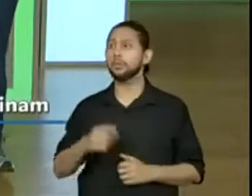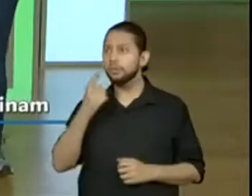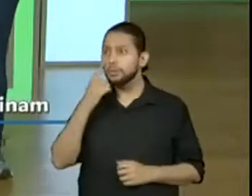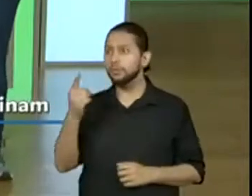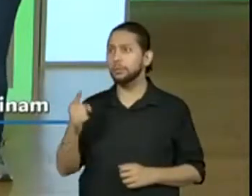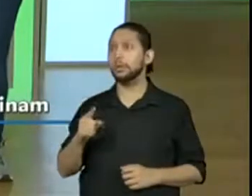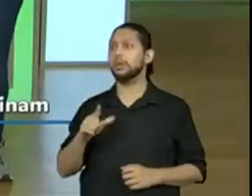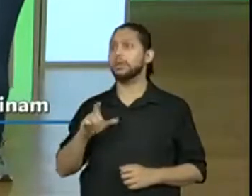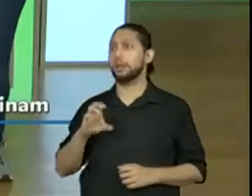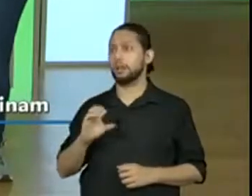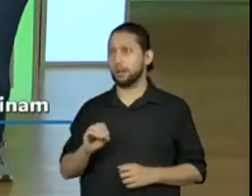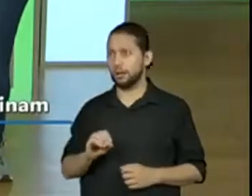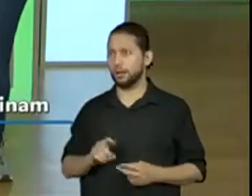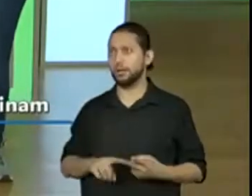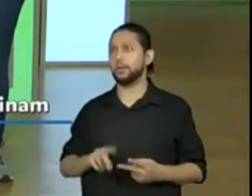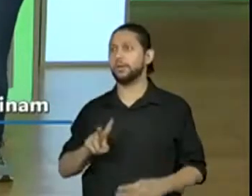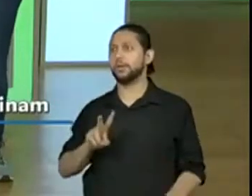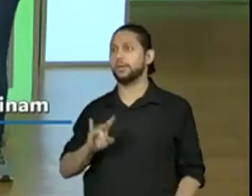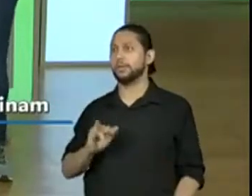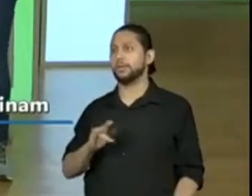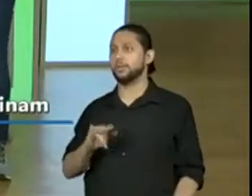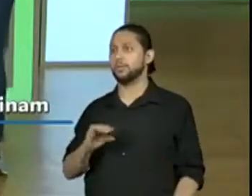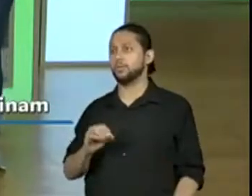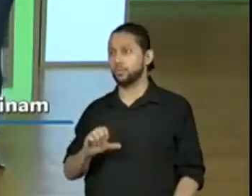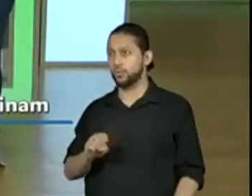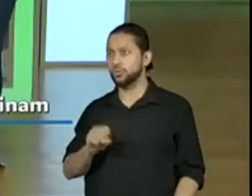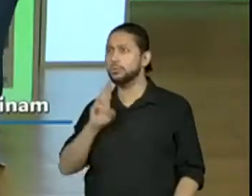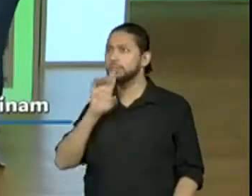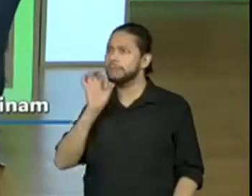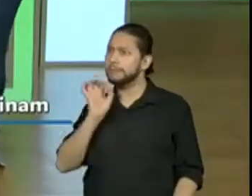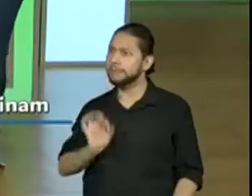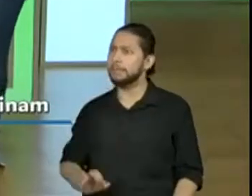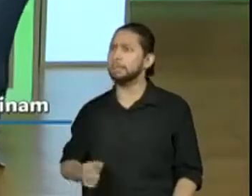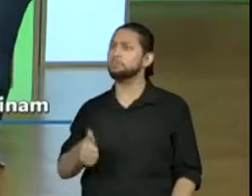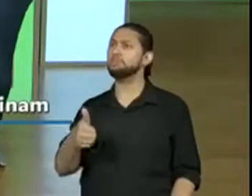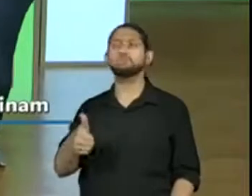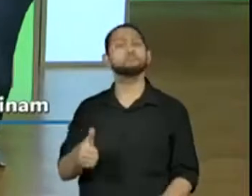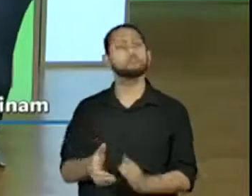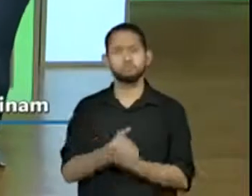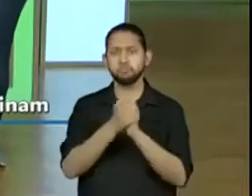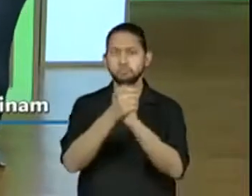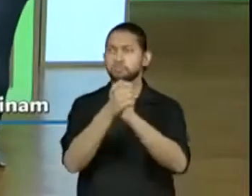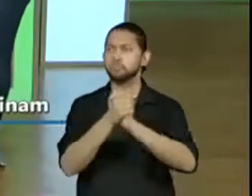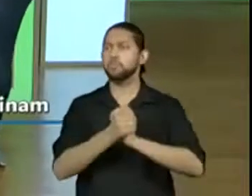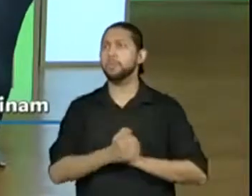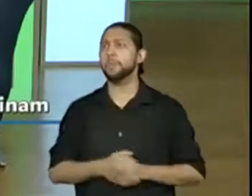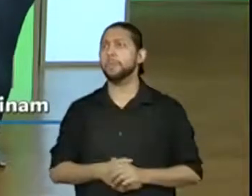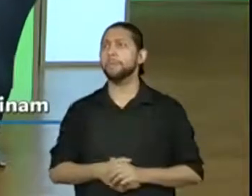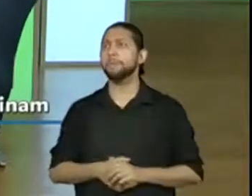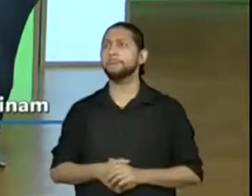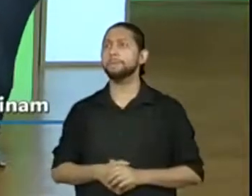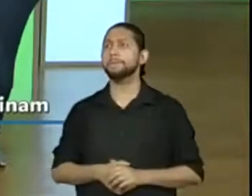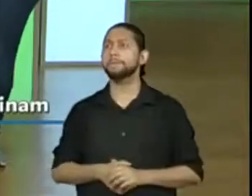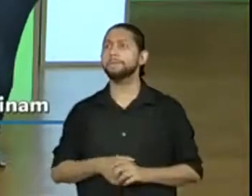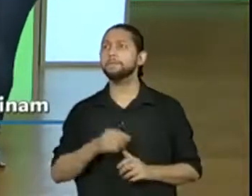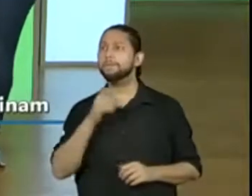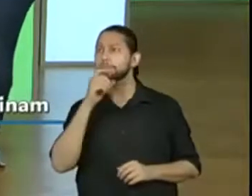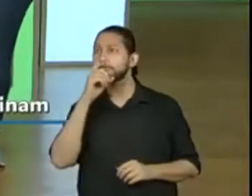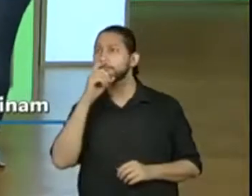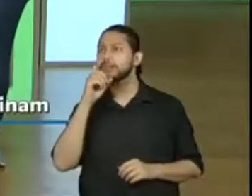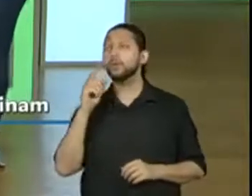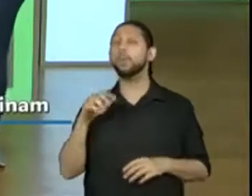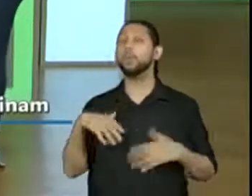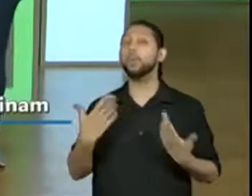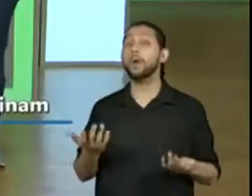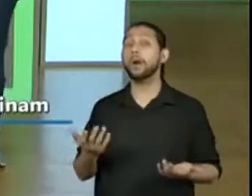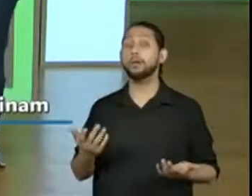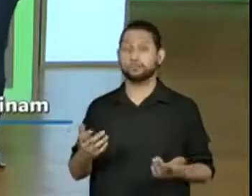Vinícius, da professora Alexandra, acertaram a questão. também. Isso, isso mesmo. Então, qual é o